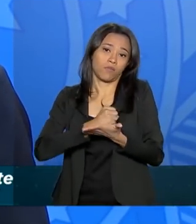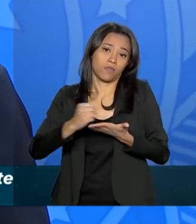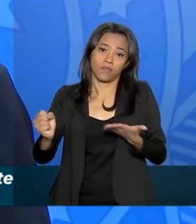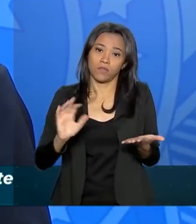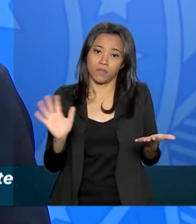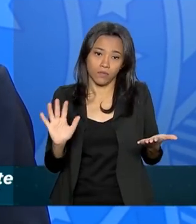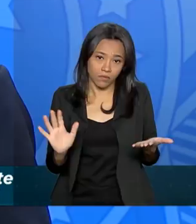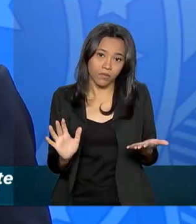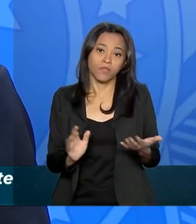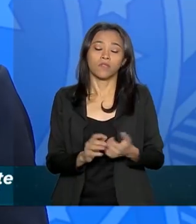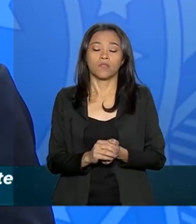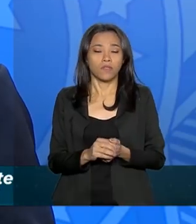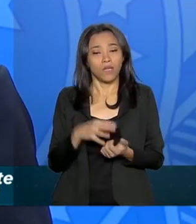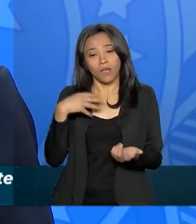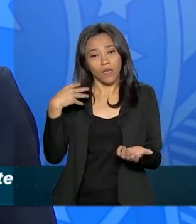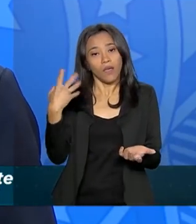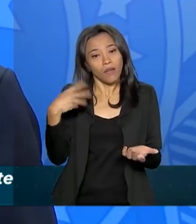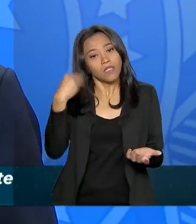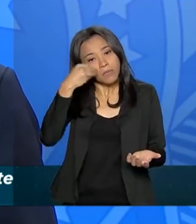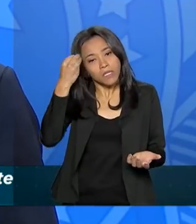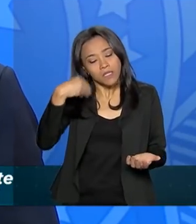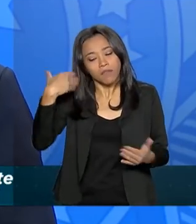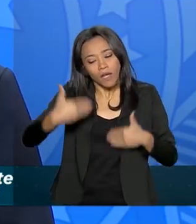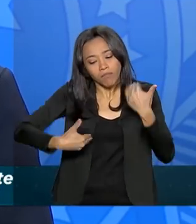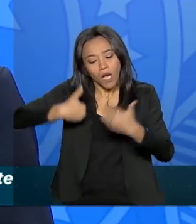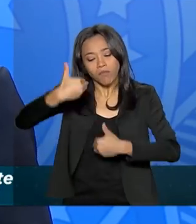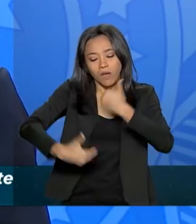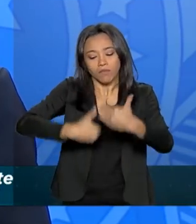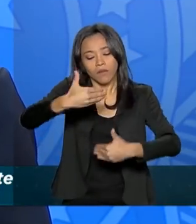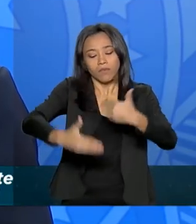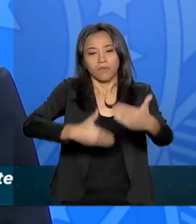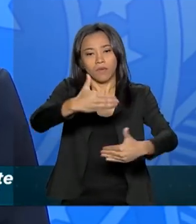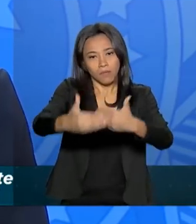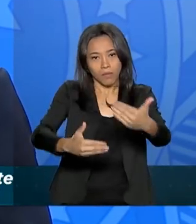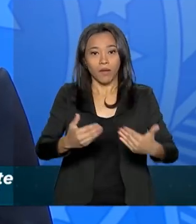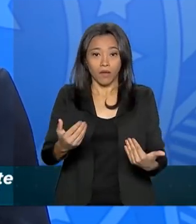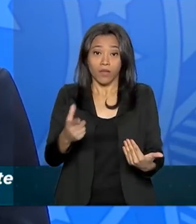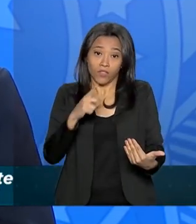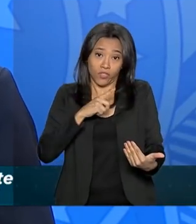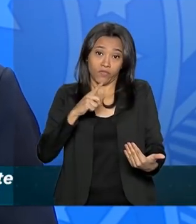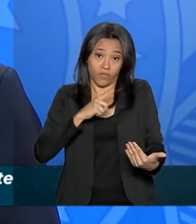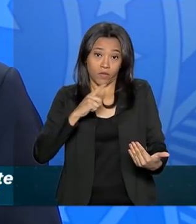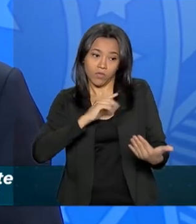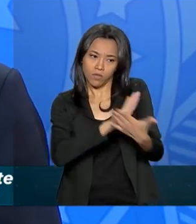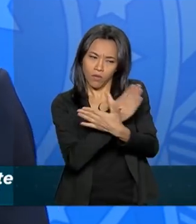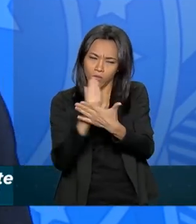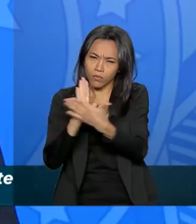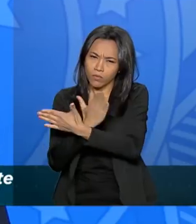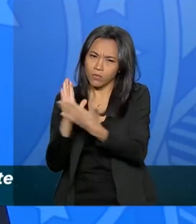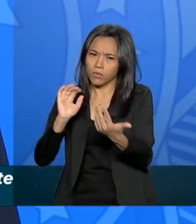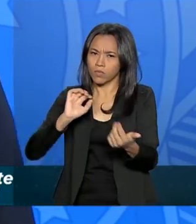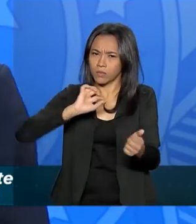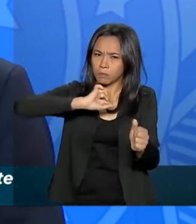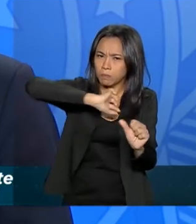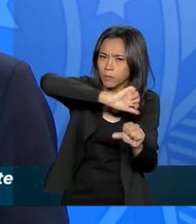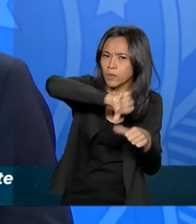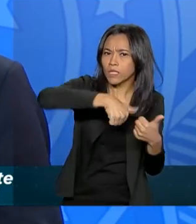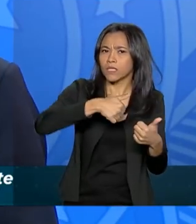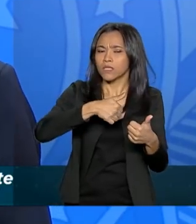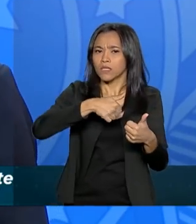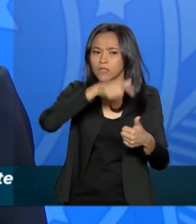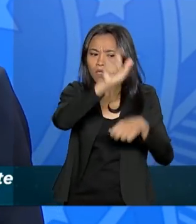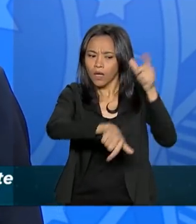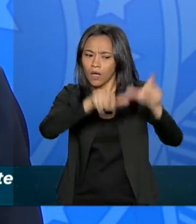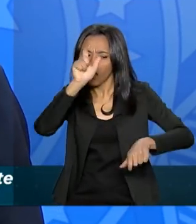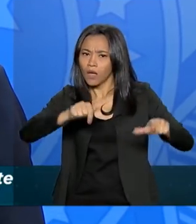isso aqui, e na experiência nossa, houve, tivemos algumas mudanças nas funções de cada um, que